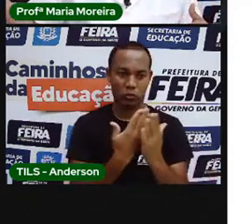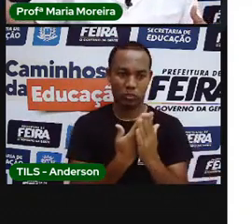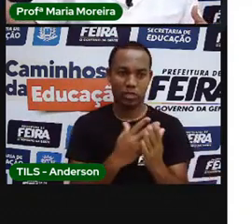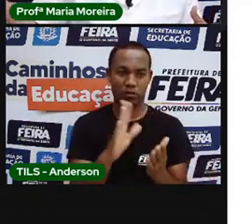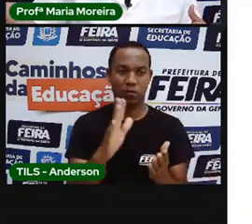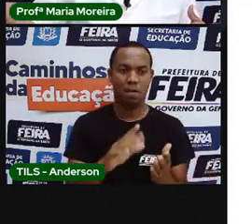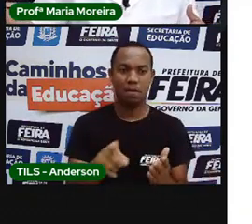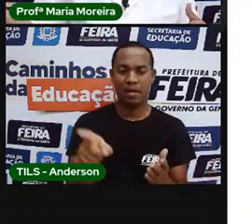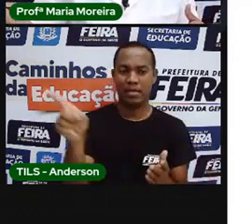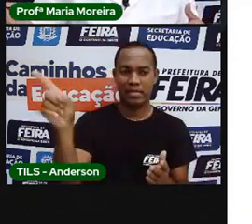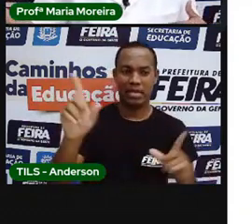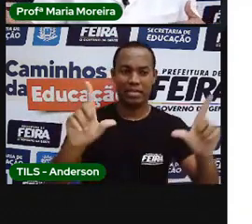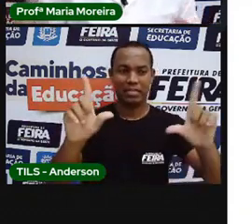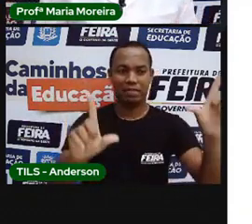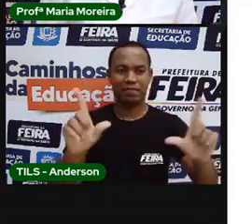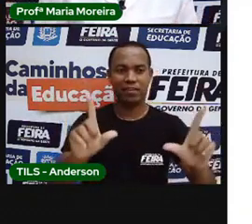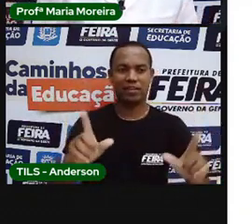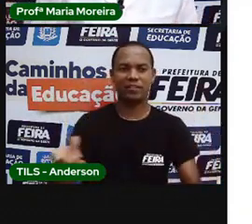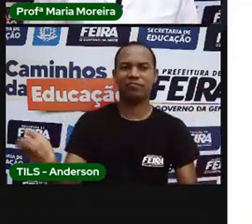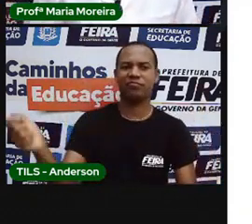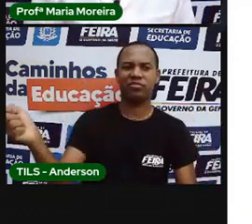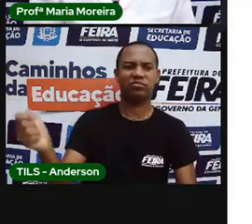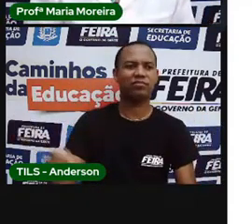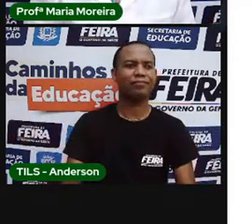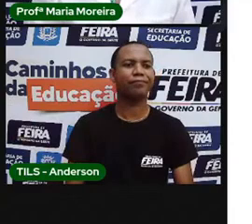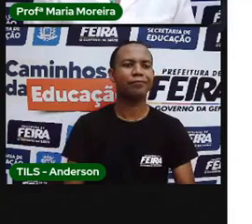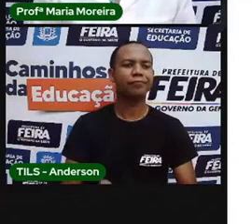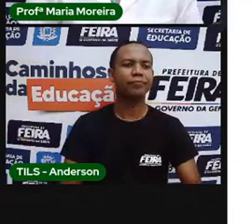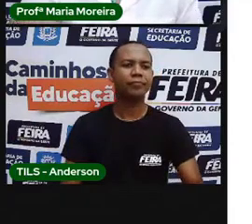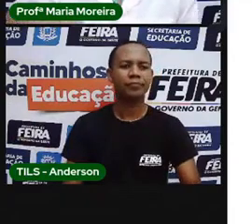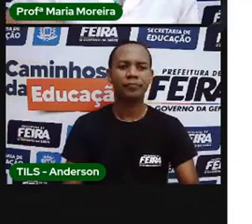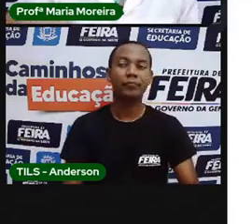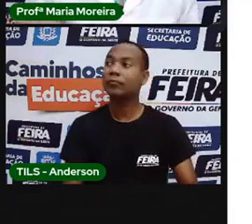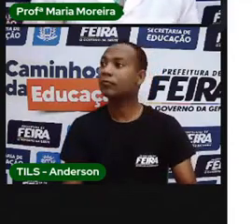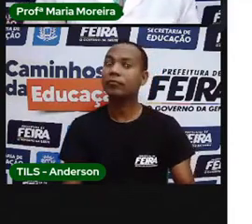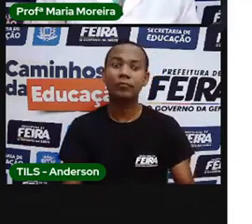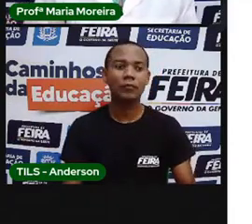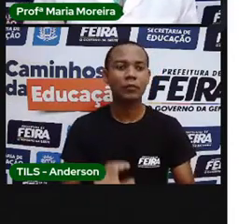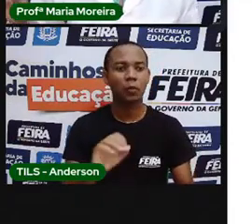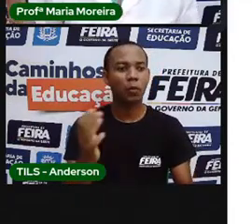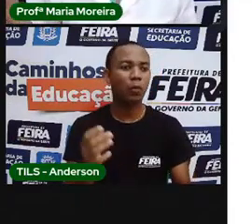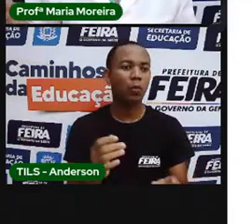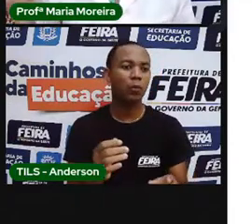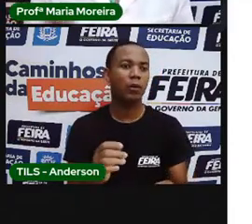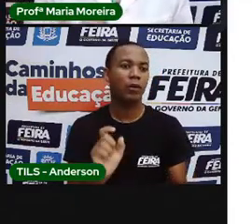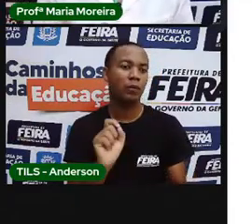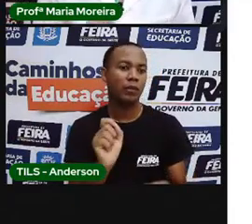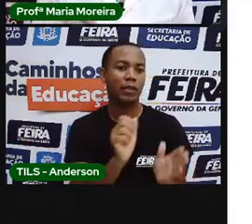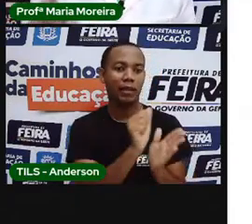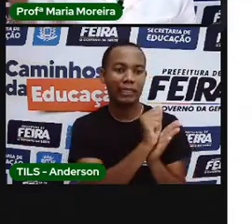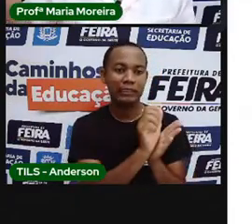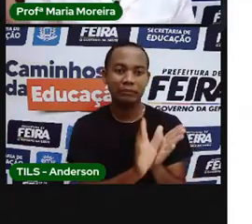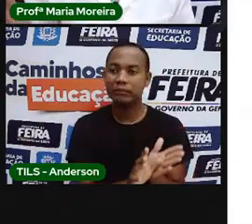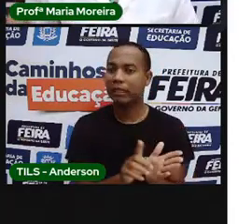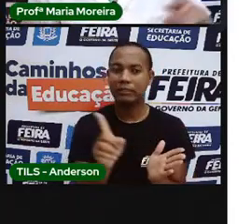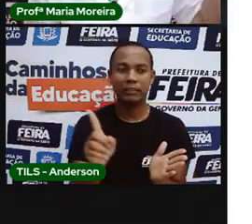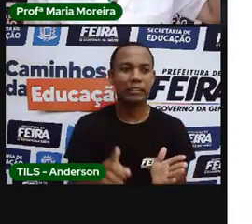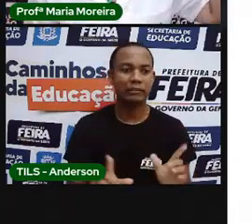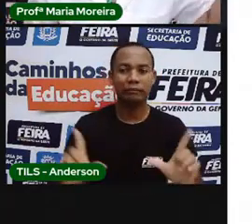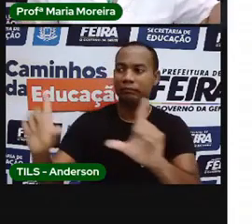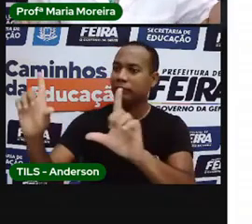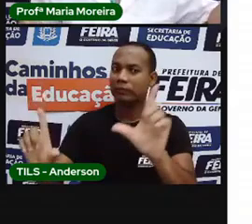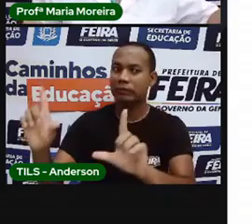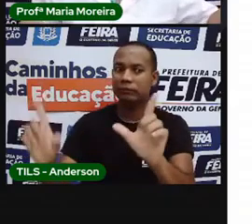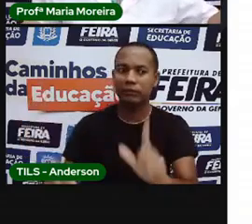ligada e não tem ninguém assistindo. Ou vocês estão fazendo atividade no caderno de vocês e a TV tá ligada, a TV tá